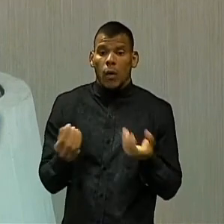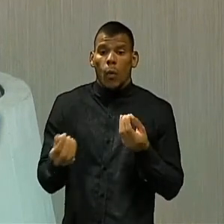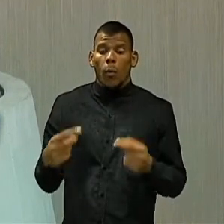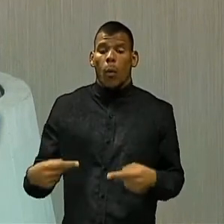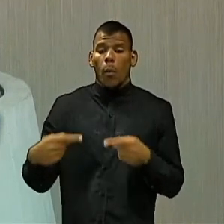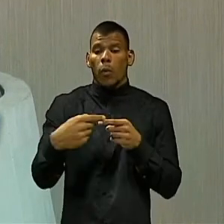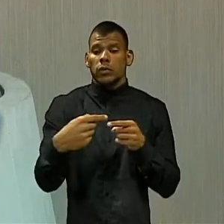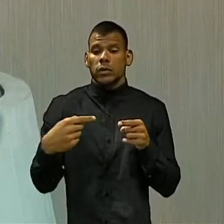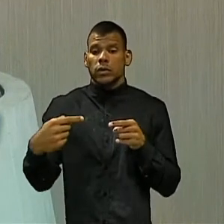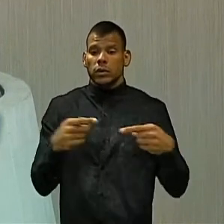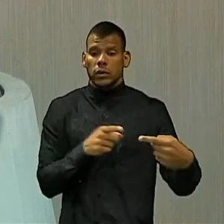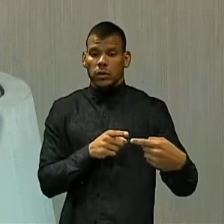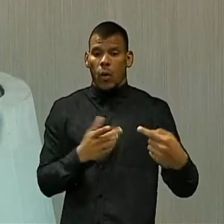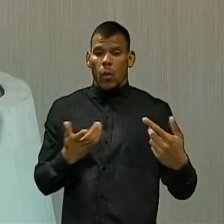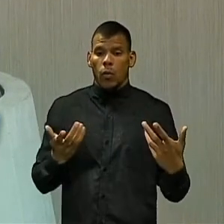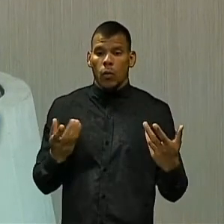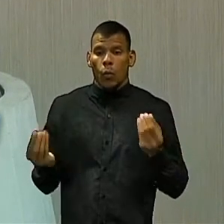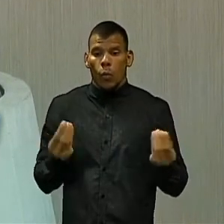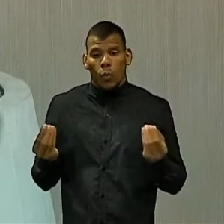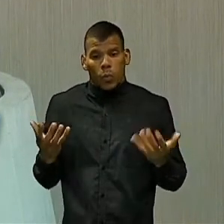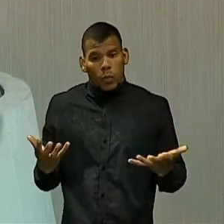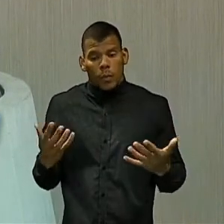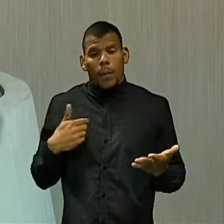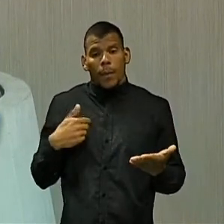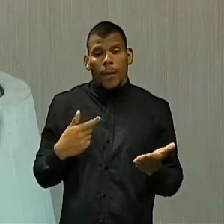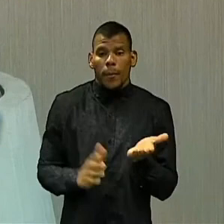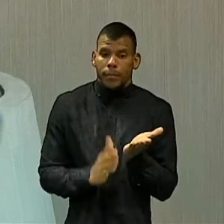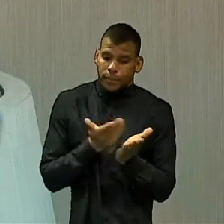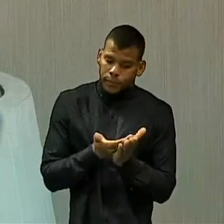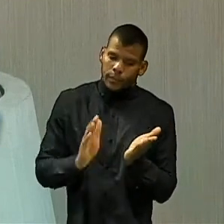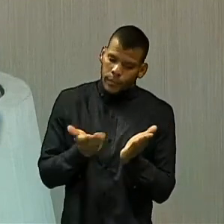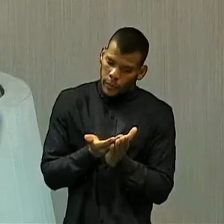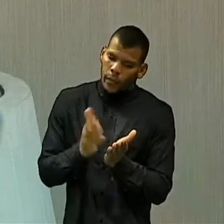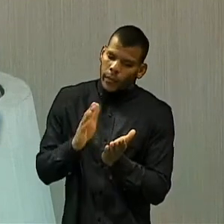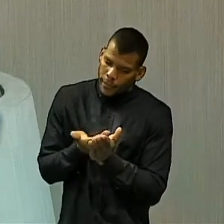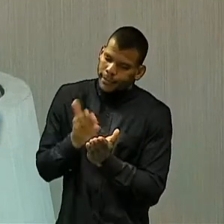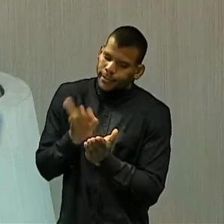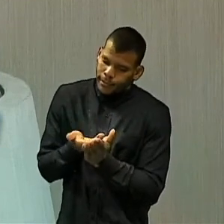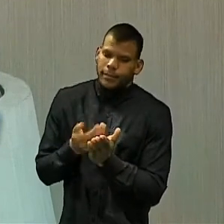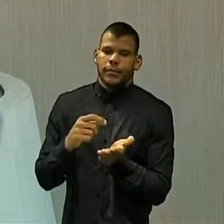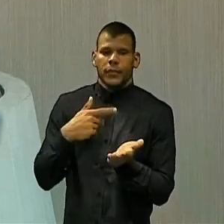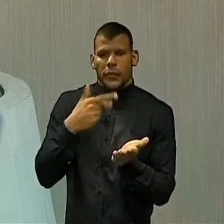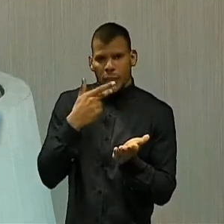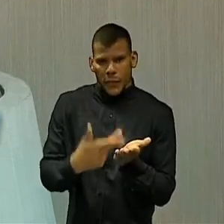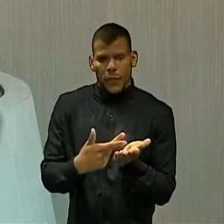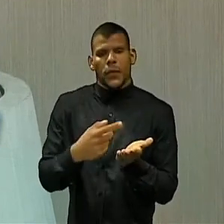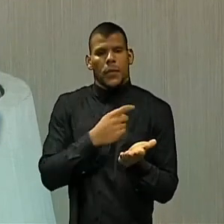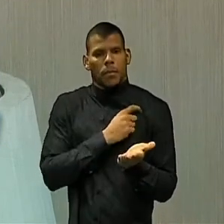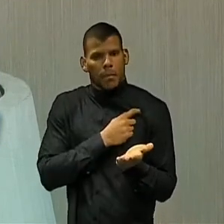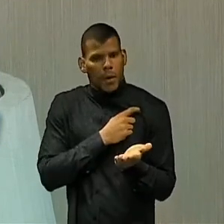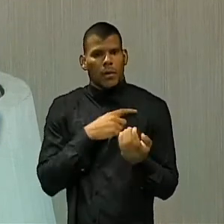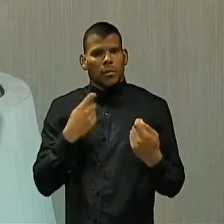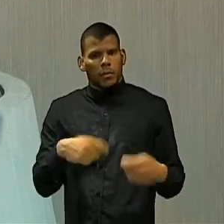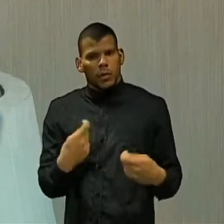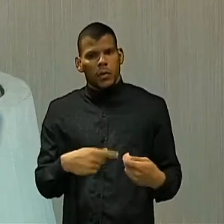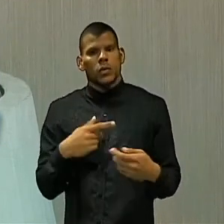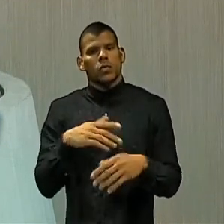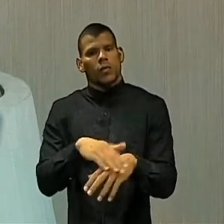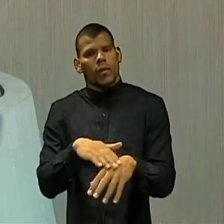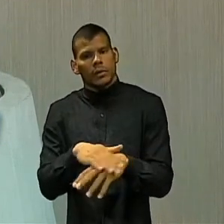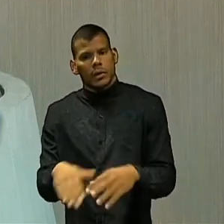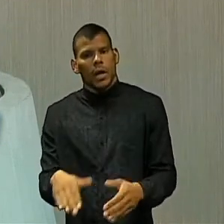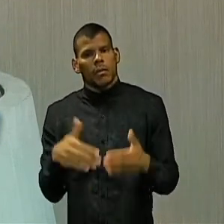oposição? E eu lá, fazendo meus requerimentos e dizendo, governador, eu gostaria de uma fala com vossa